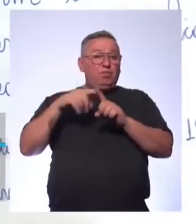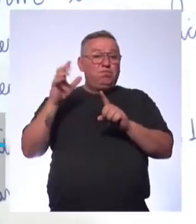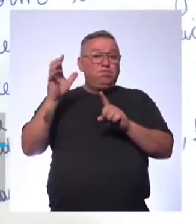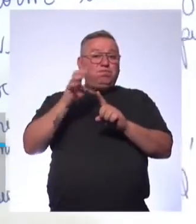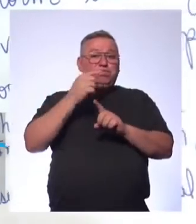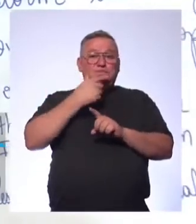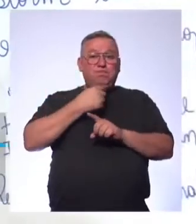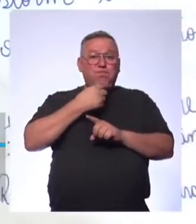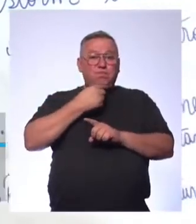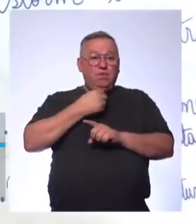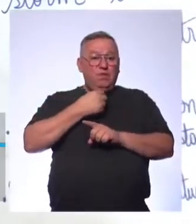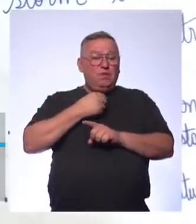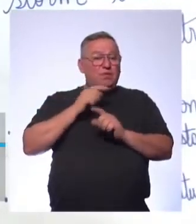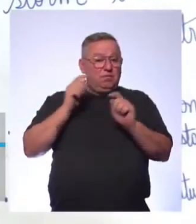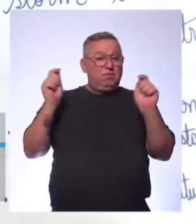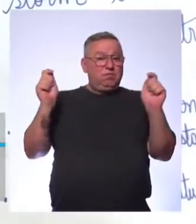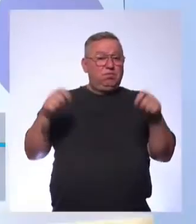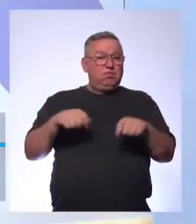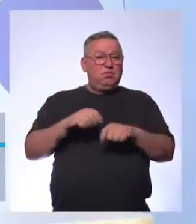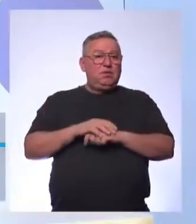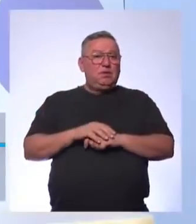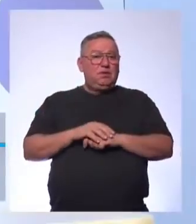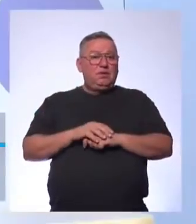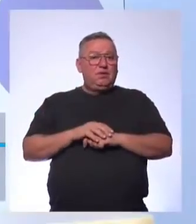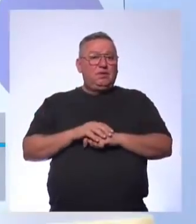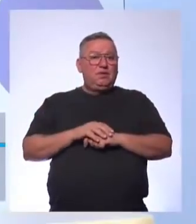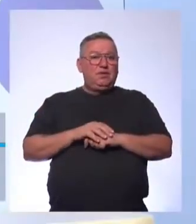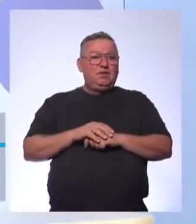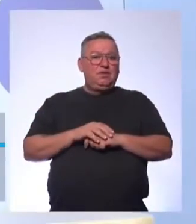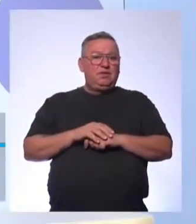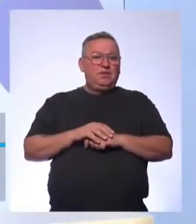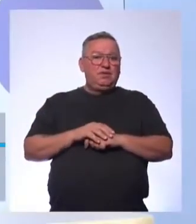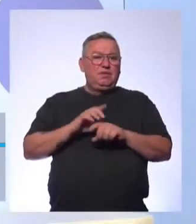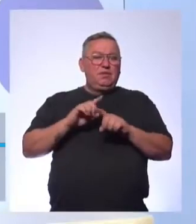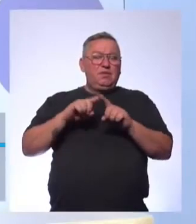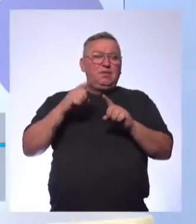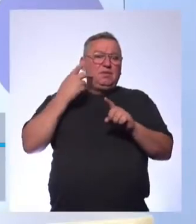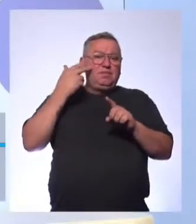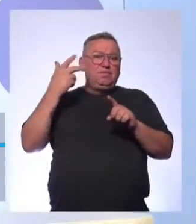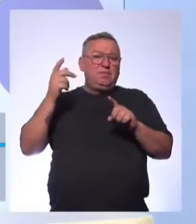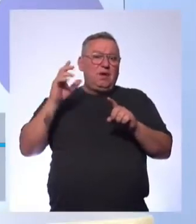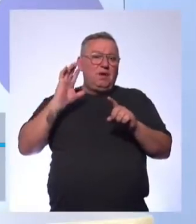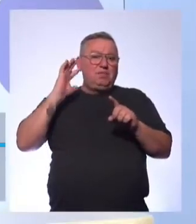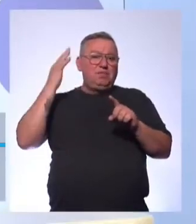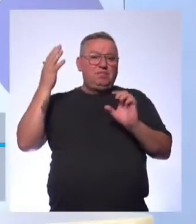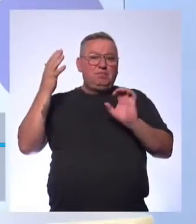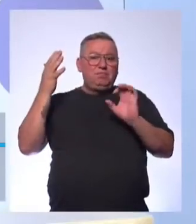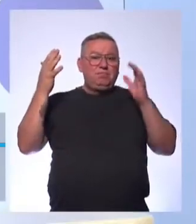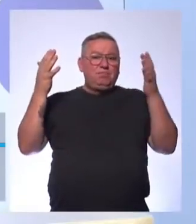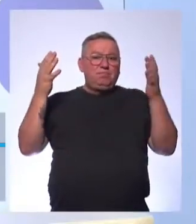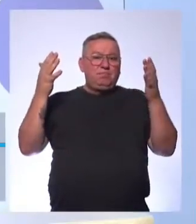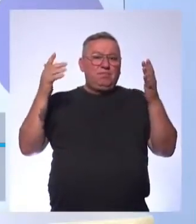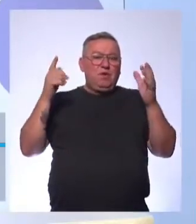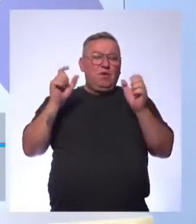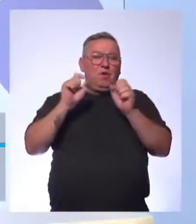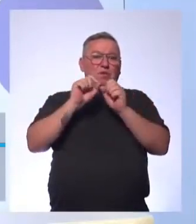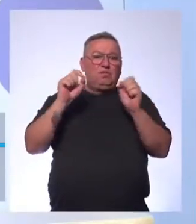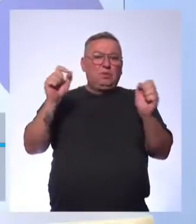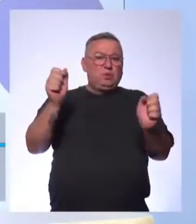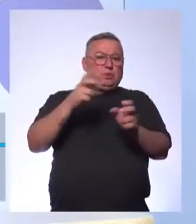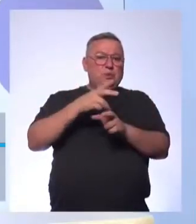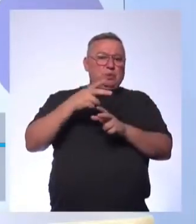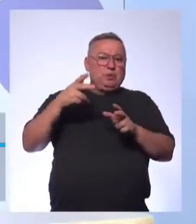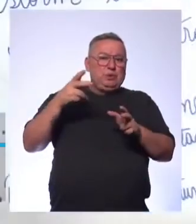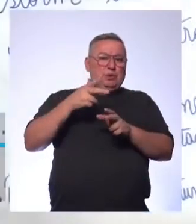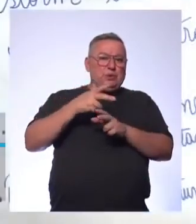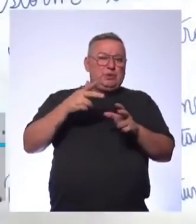do homem It's possible Mas natural disasters Desastres naturais Como é que o homem vai criar um furacão Não sei Mas